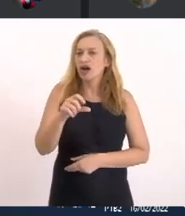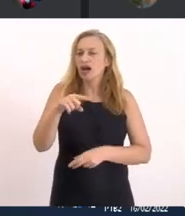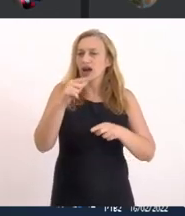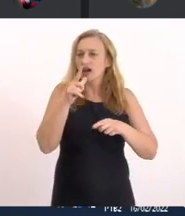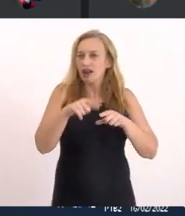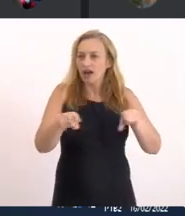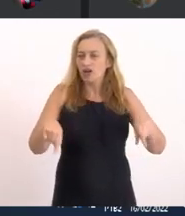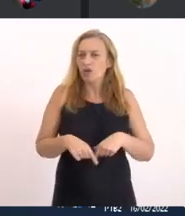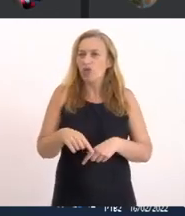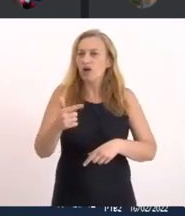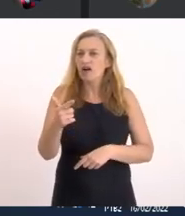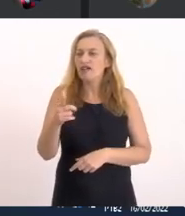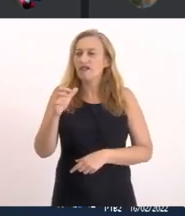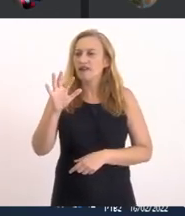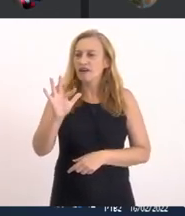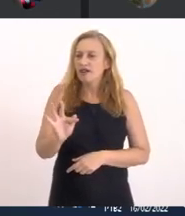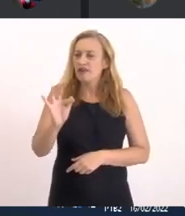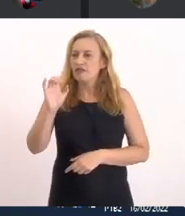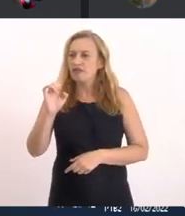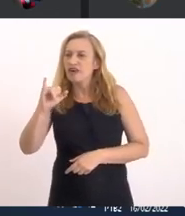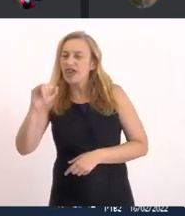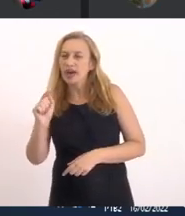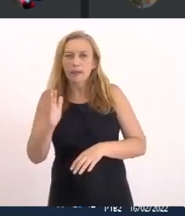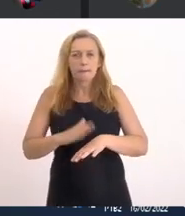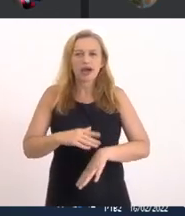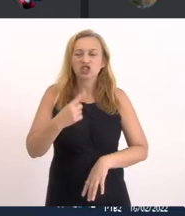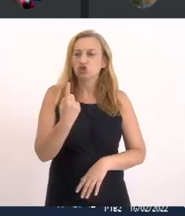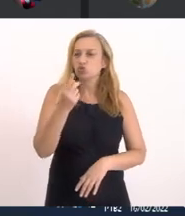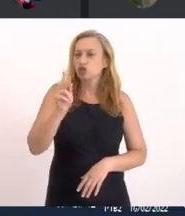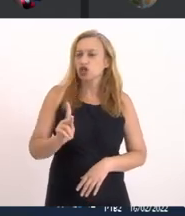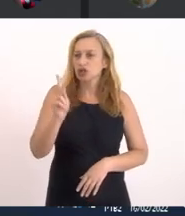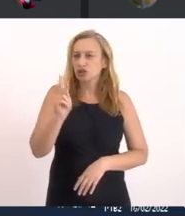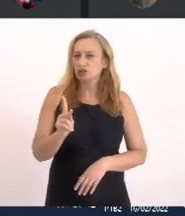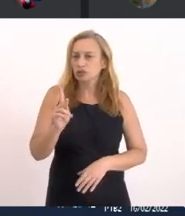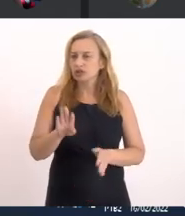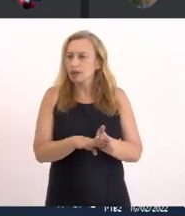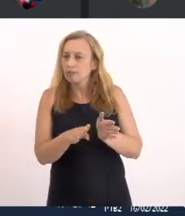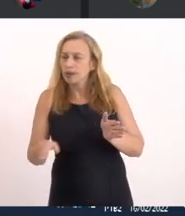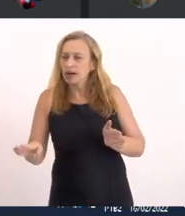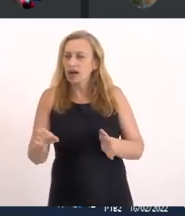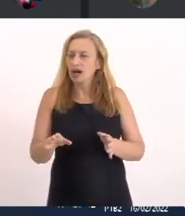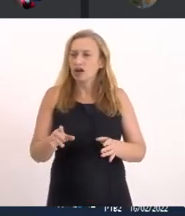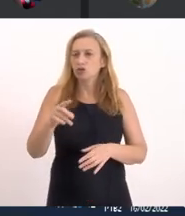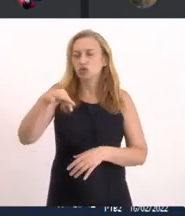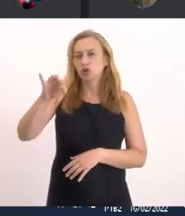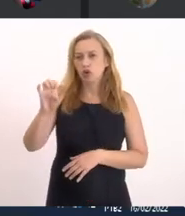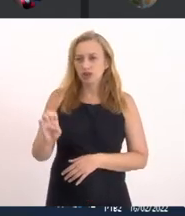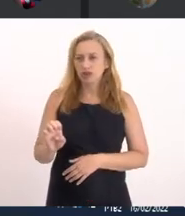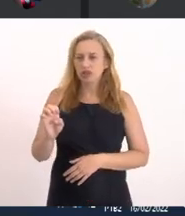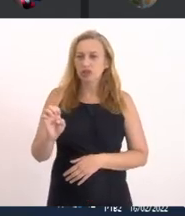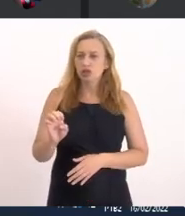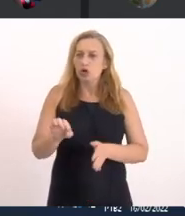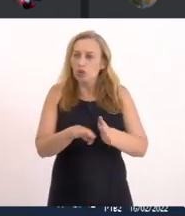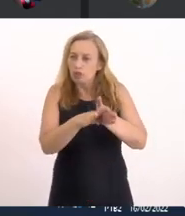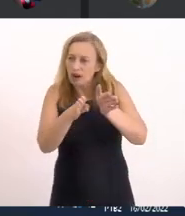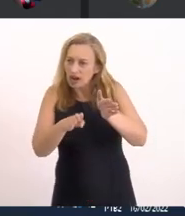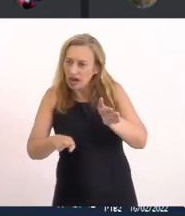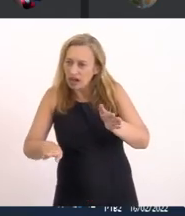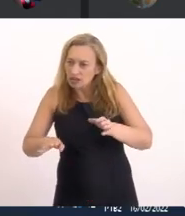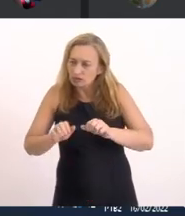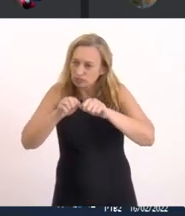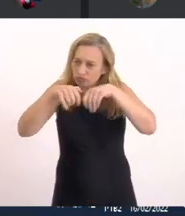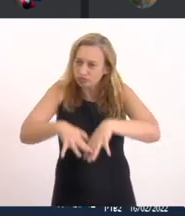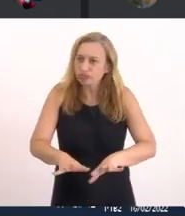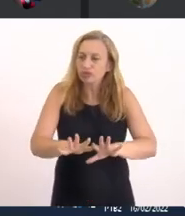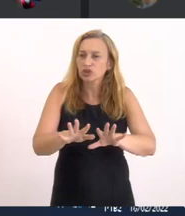erodiu Praticamente Mais de um quilômetro Da praia ao norte O mar Simplesmente Destruiu a praia E destruiu o